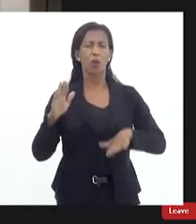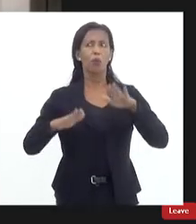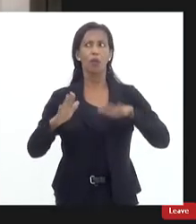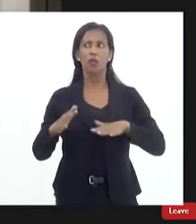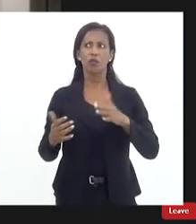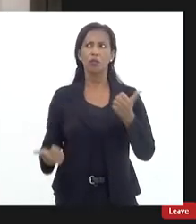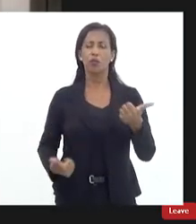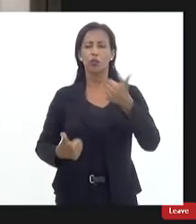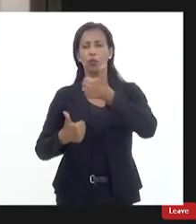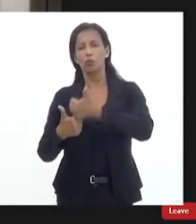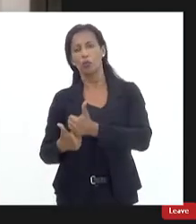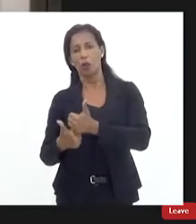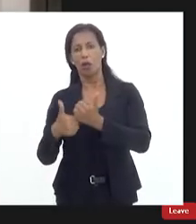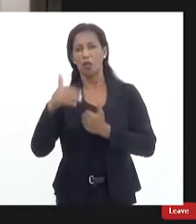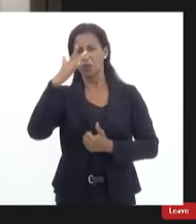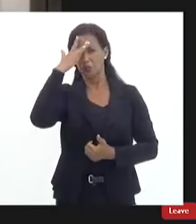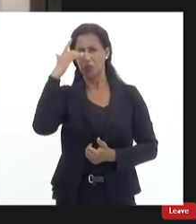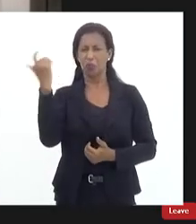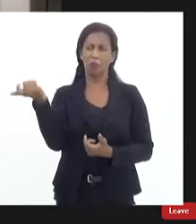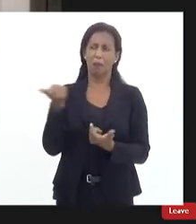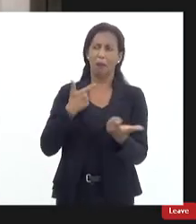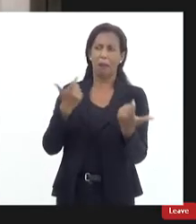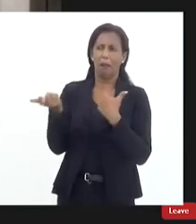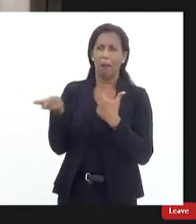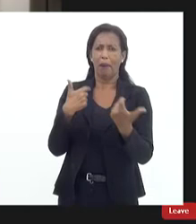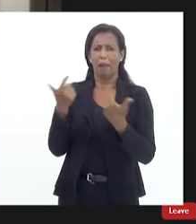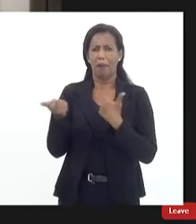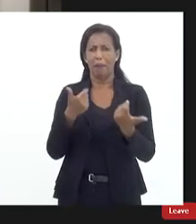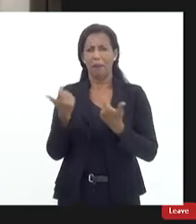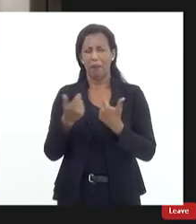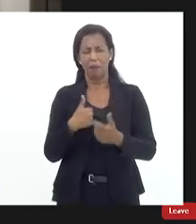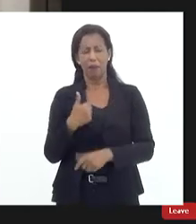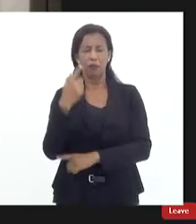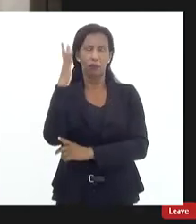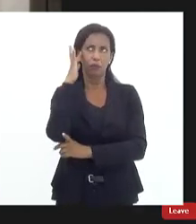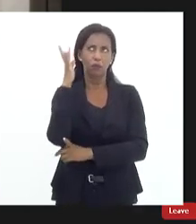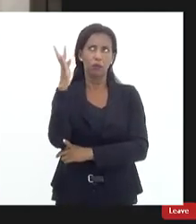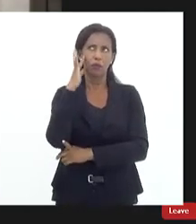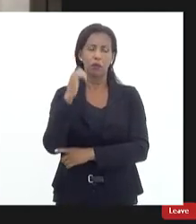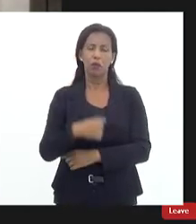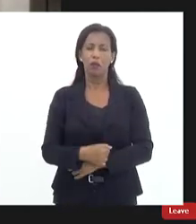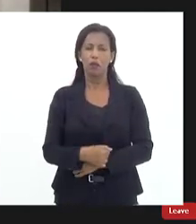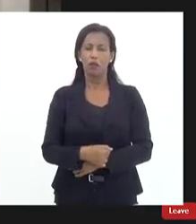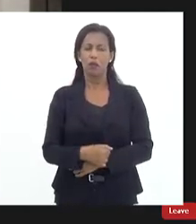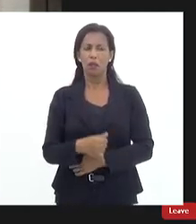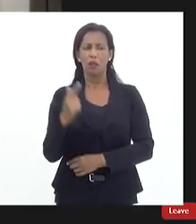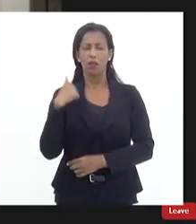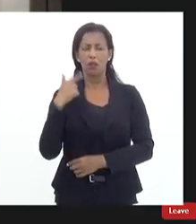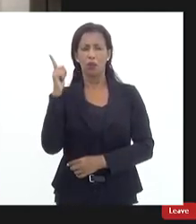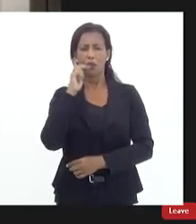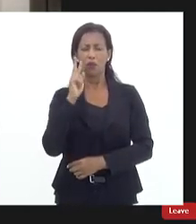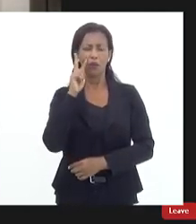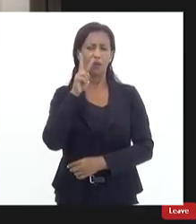no lugar das pessoas que estão nos criticando eu faço essa análise eu faço essa reflexão eu consigo enxergar de uma outra forma colocar se